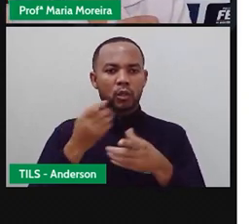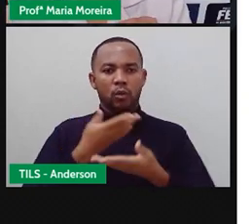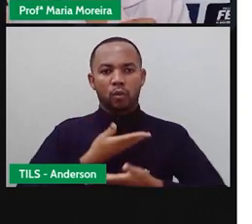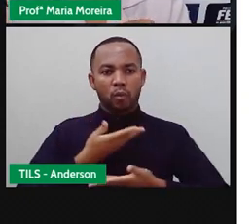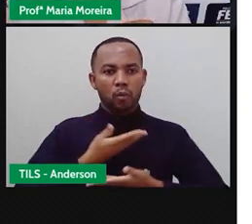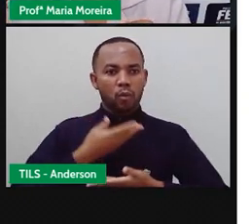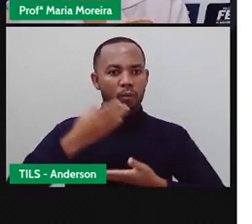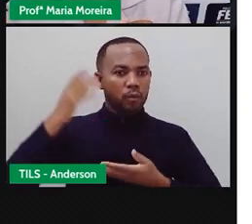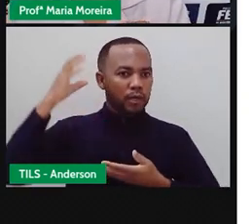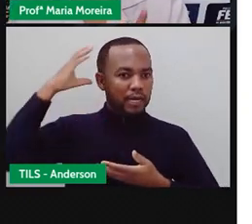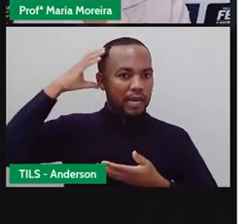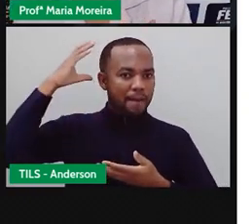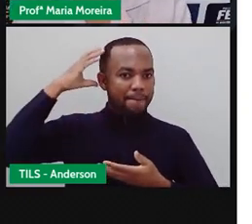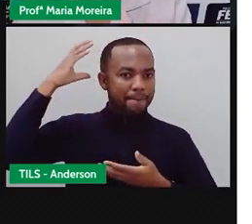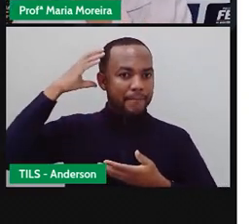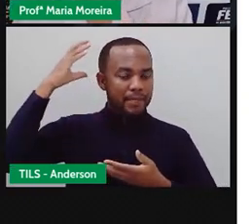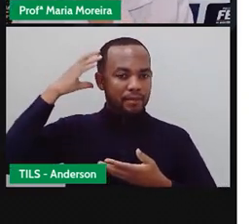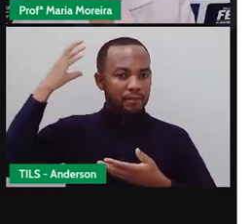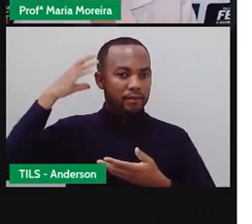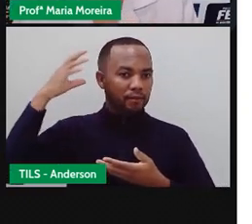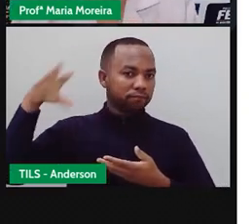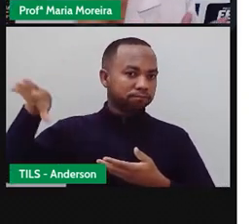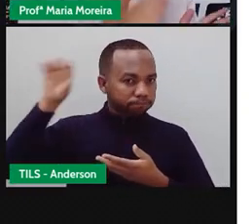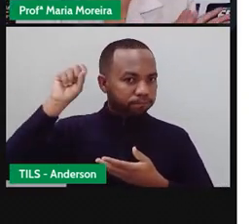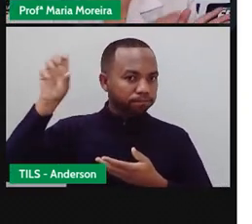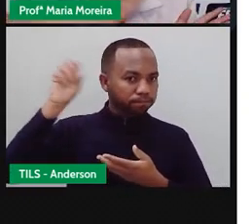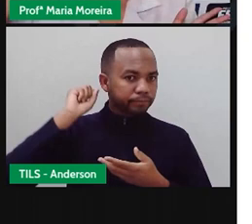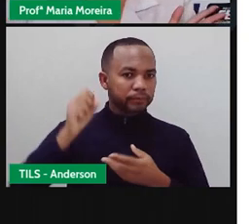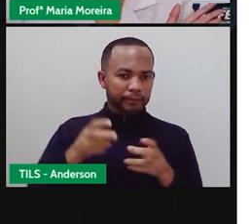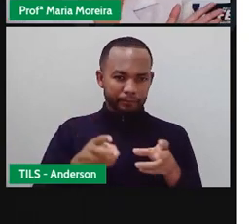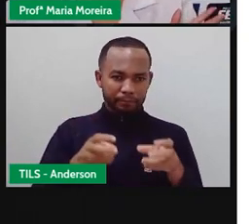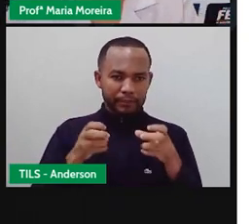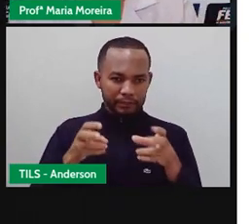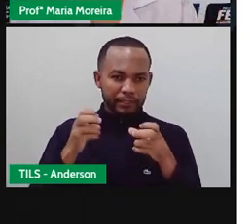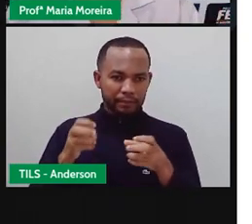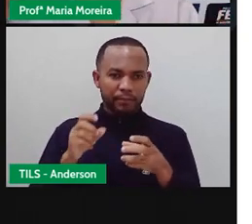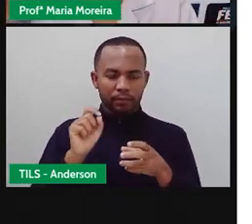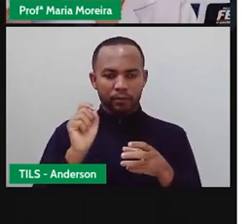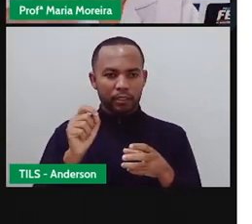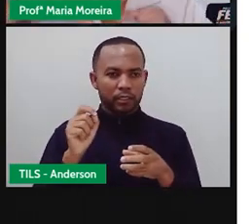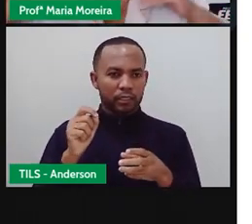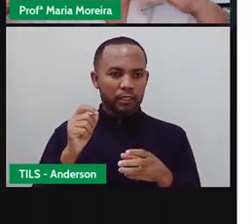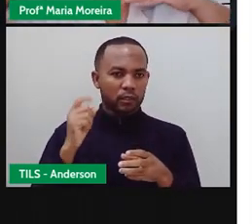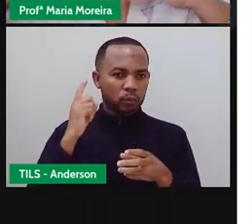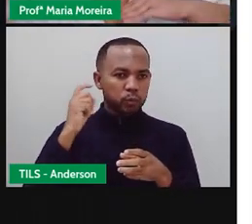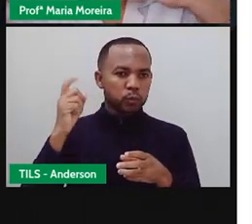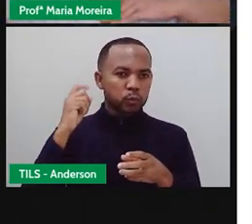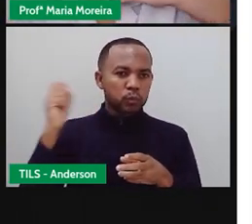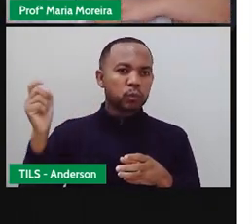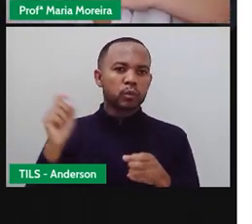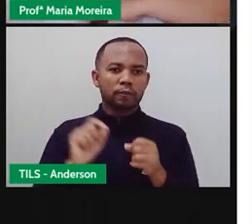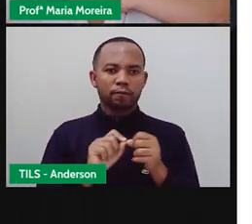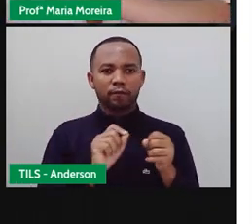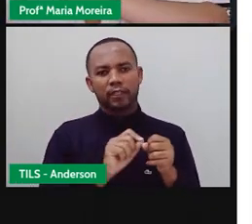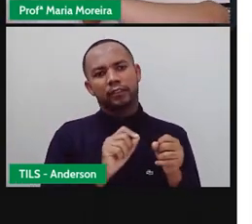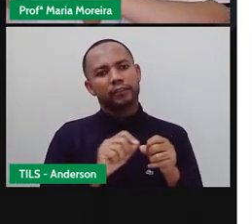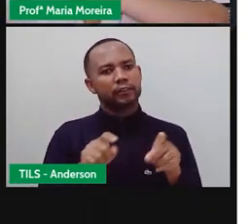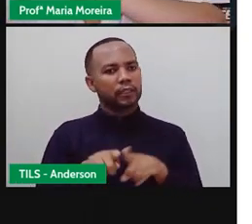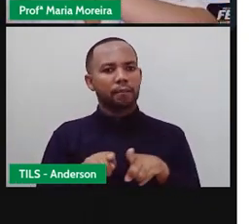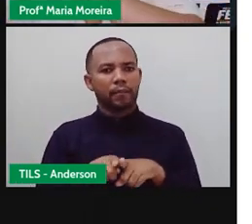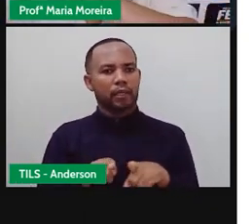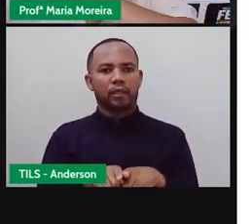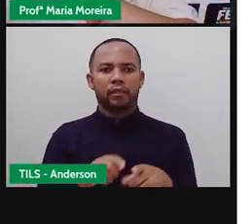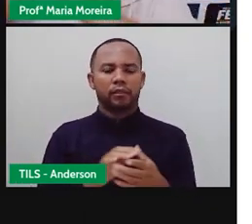cérebro Não é isso? Então perceba todo o caminho que o som faz E o som ele é o quê? Ondas